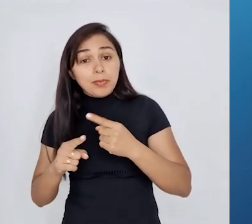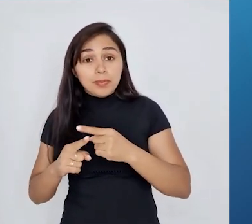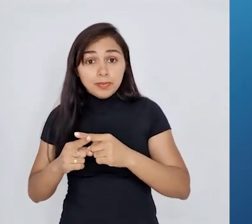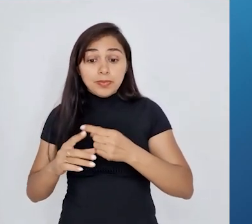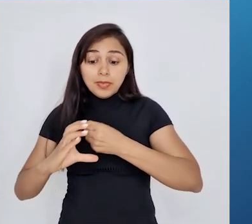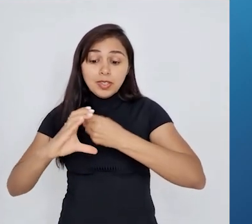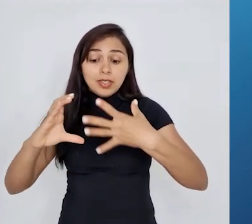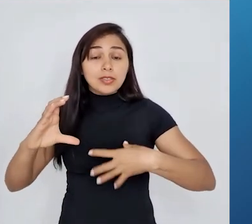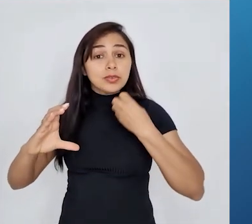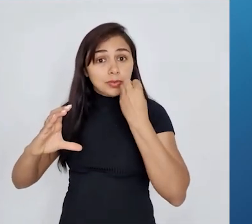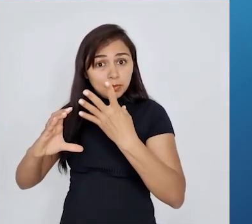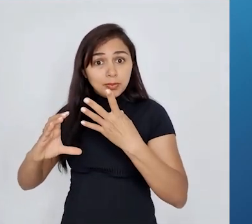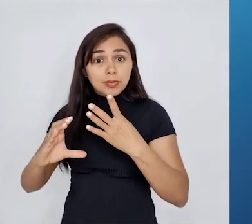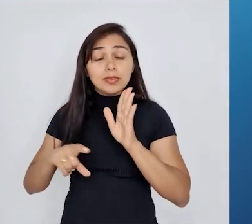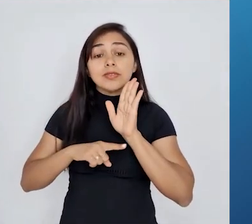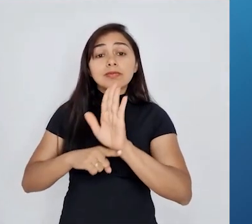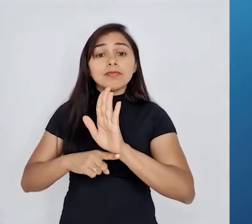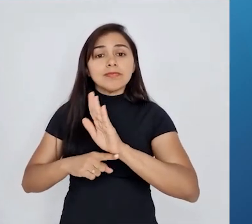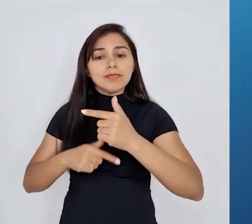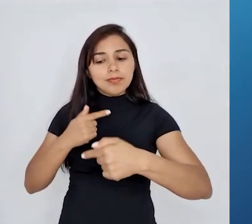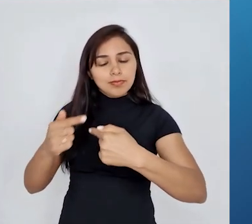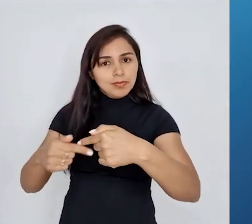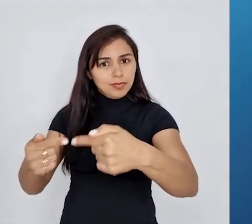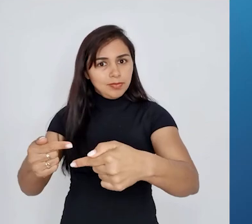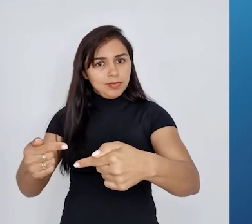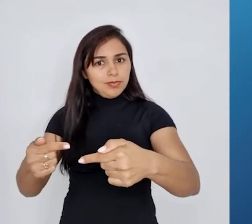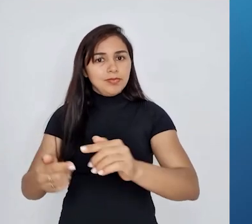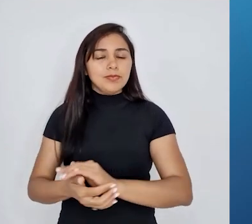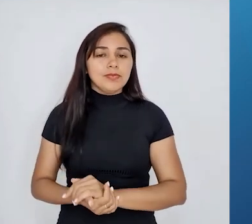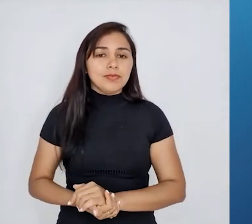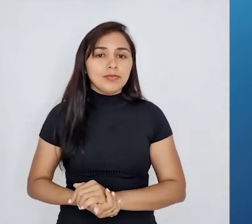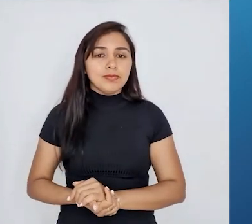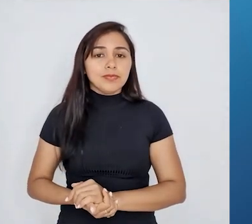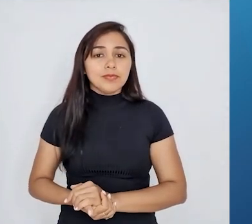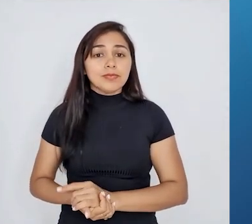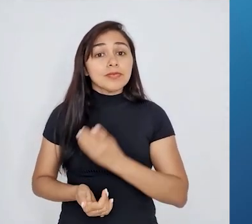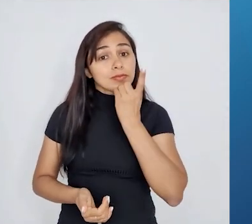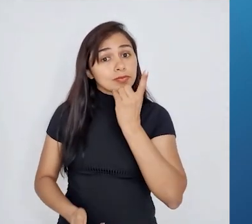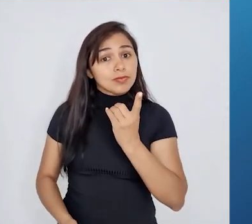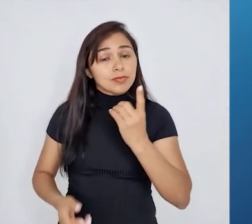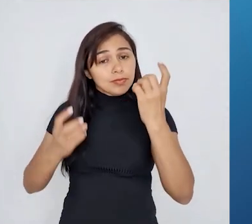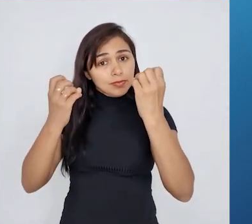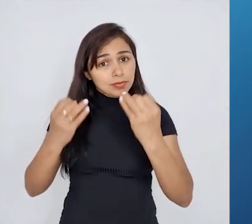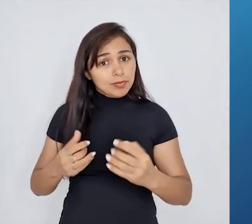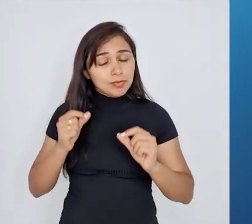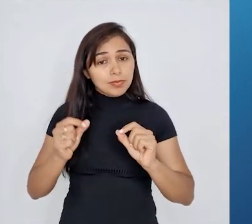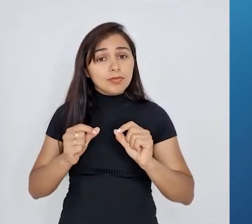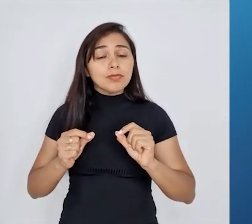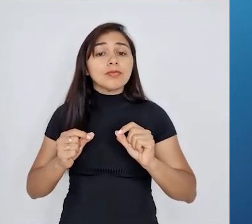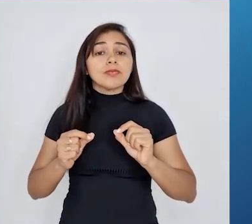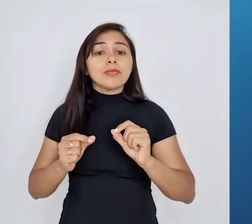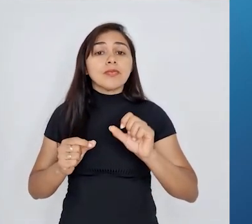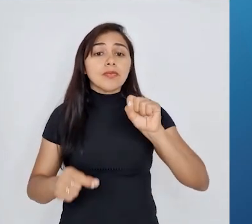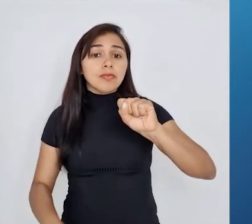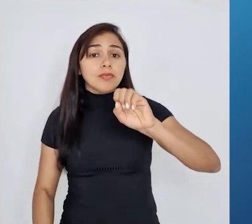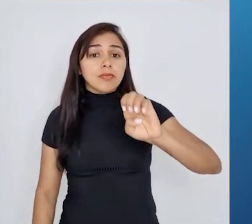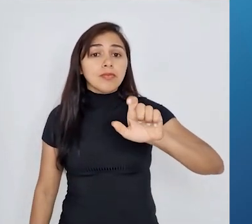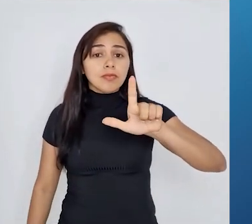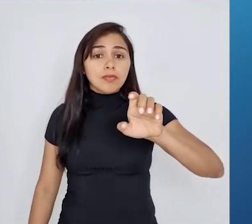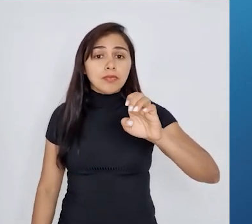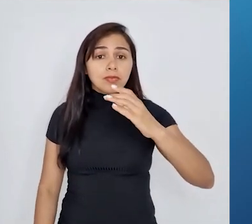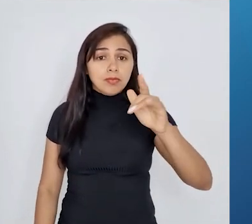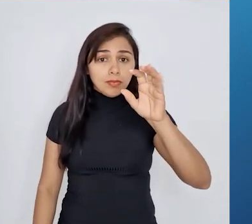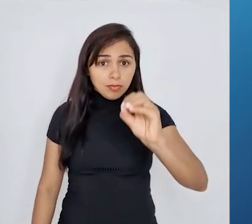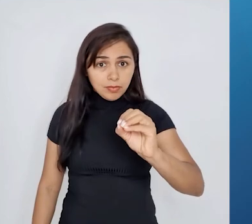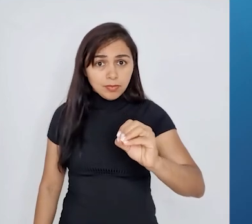a aptidão reprodutiva. Ou seja, Charles Darwin falava da seleção natural como esse ponto, que ele chama uma característica benéfica,